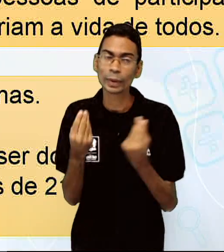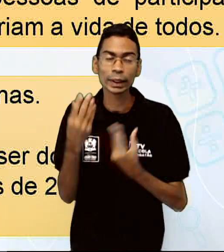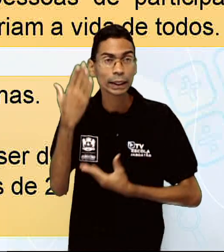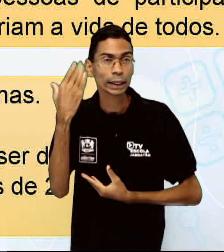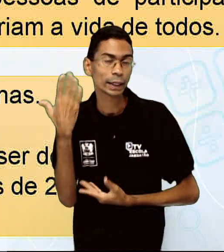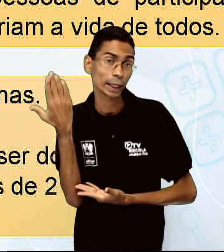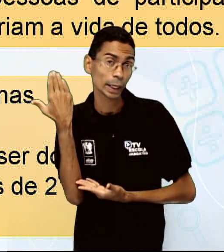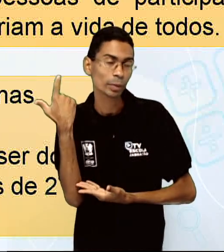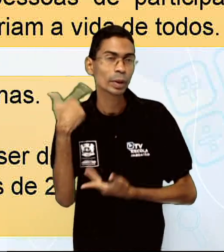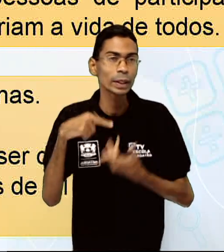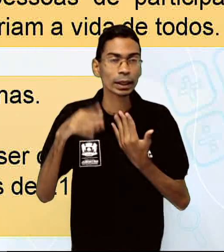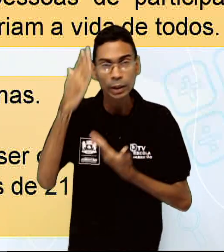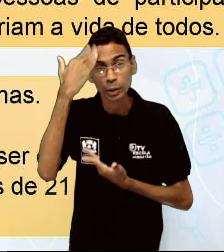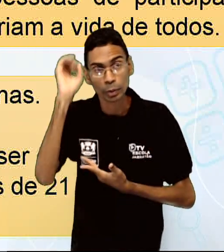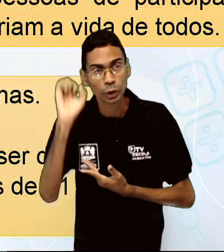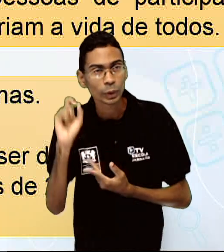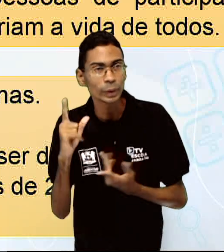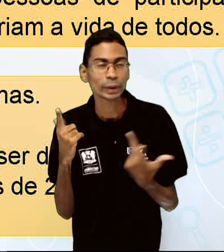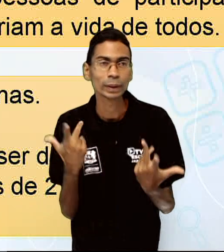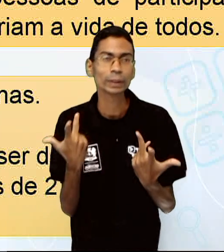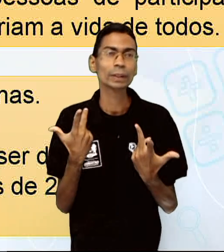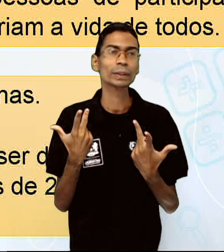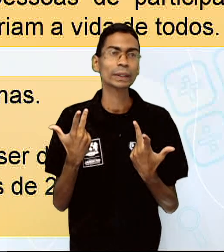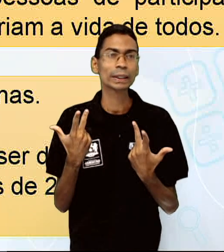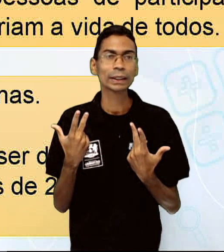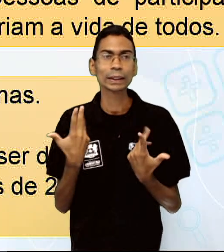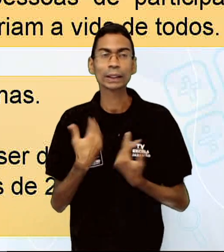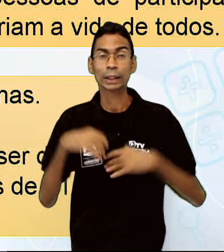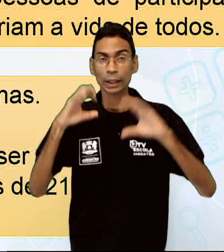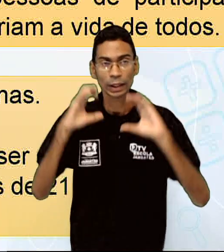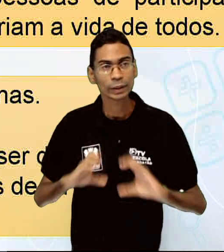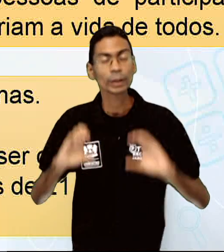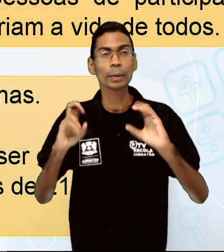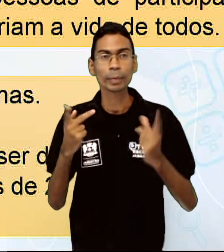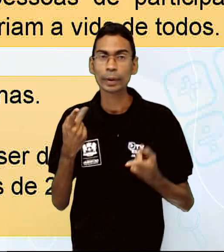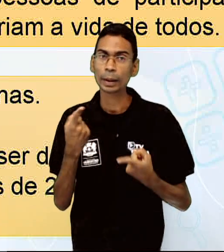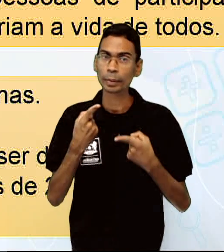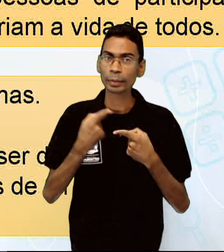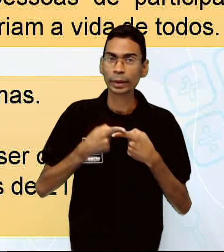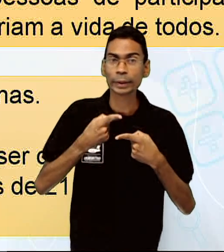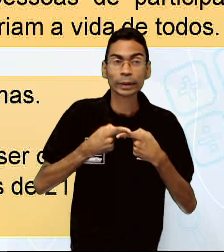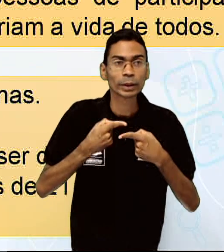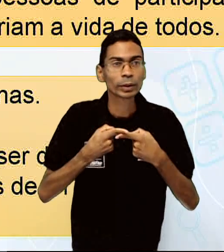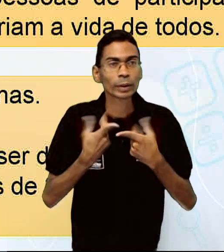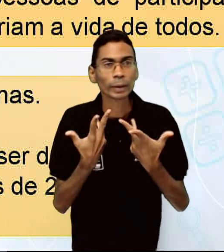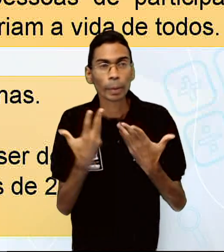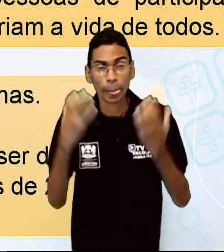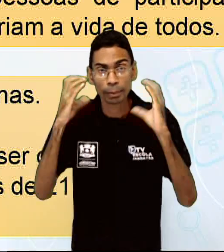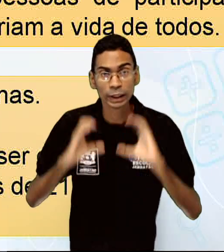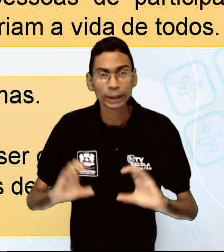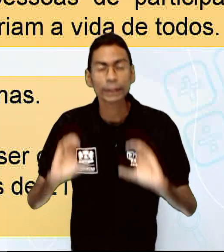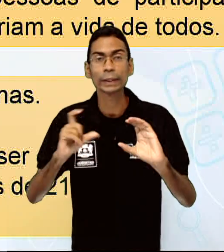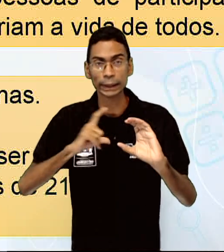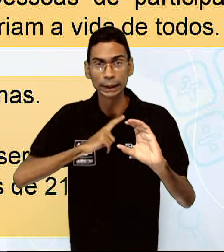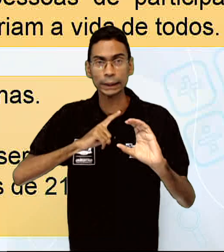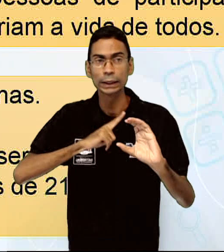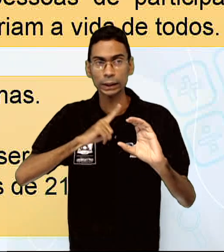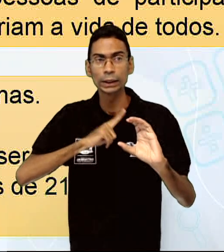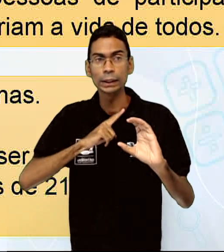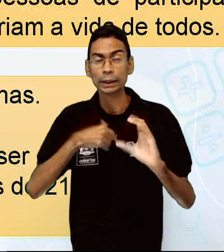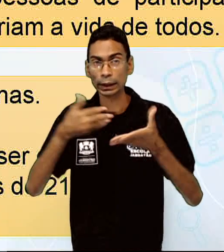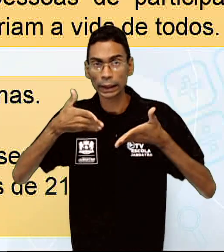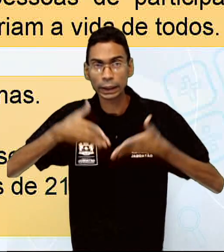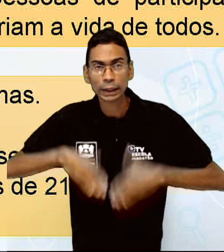considerados cidadãos em Atenas. Para ser cidadão ateniense, nascer em